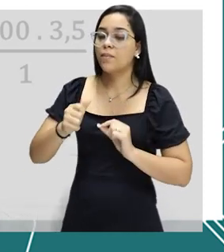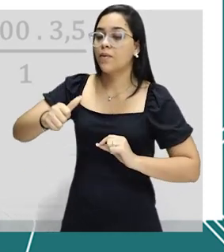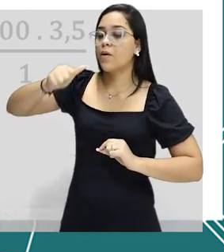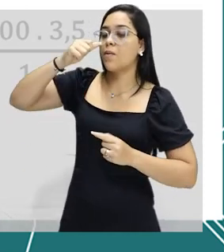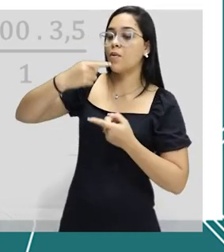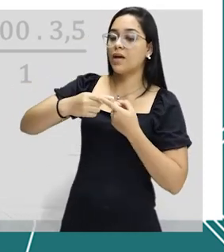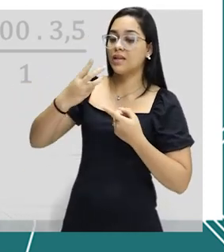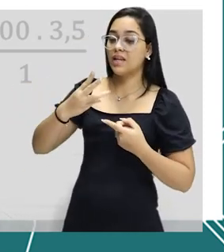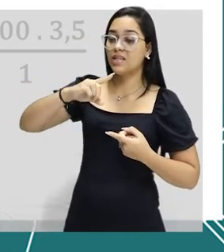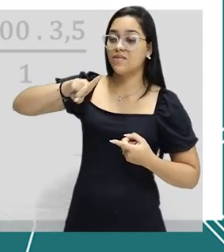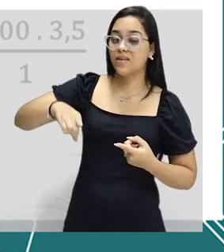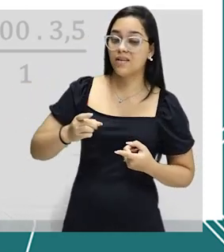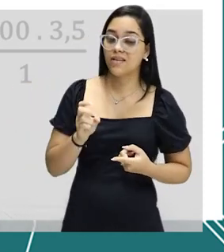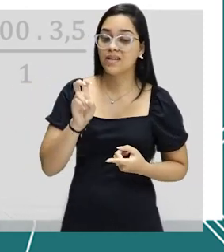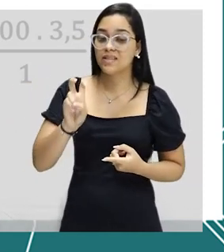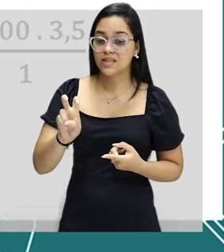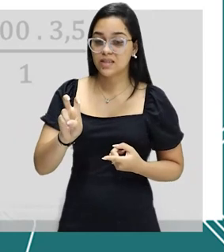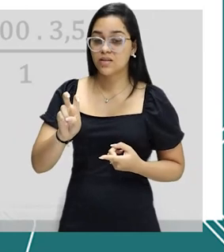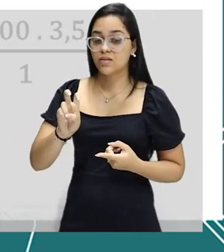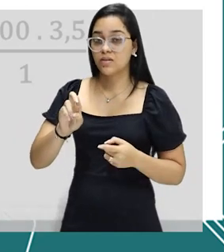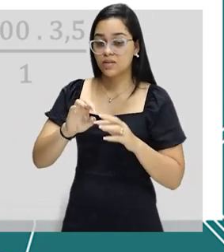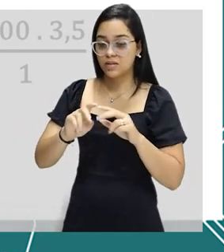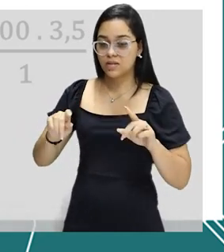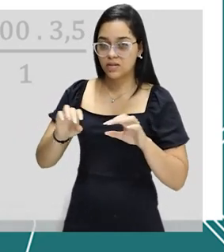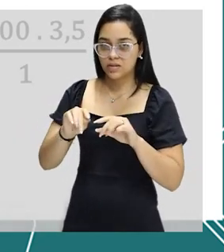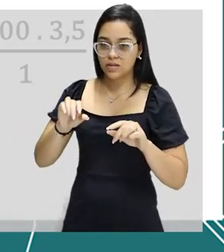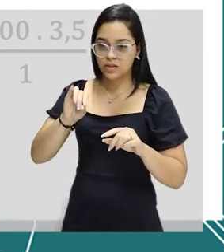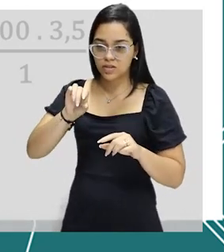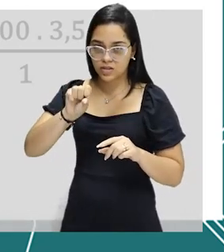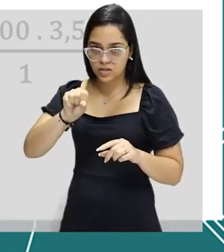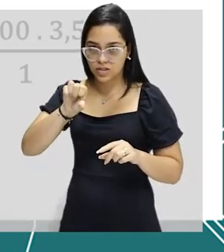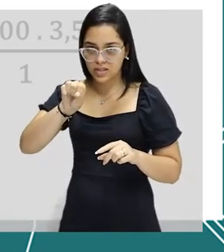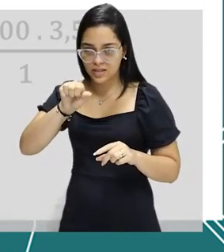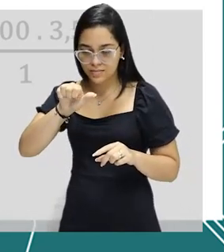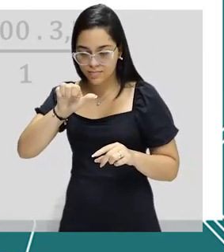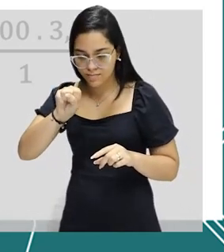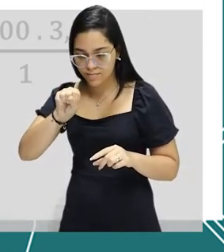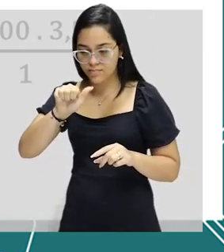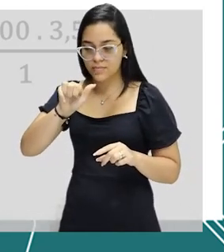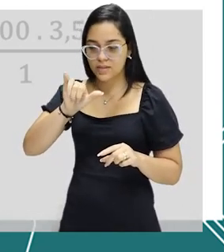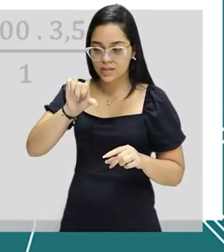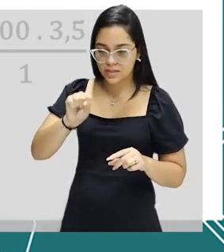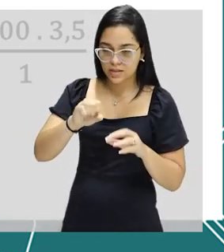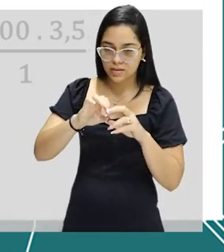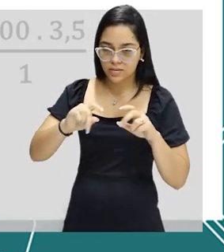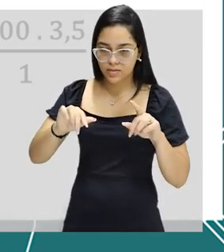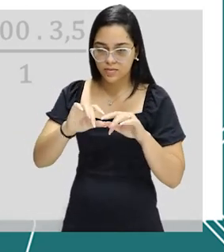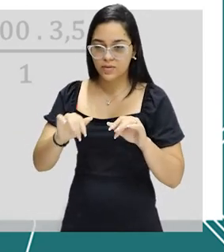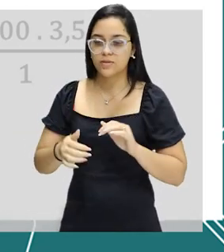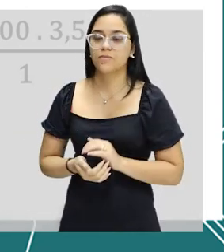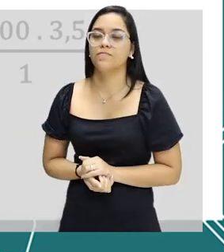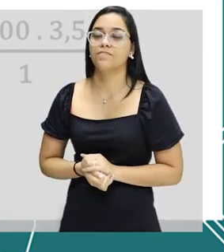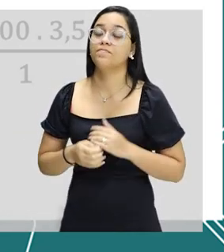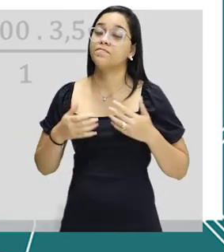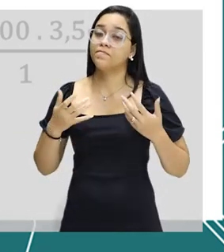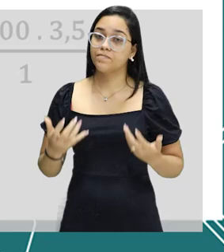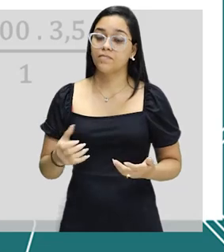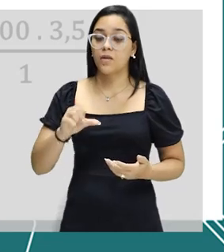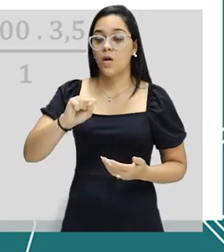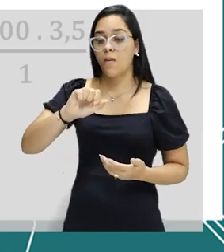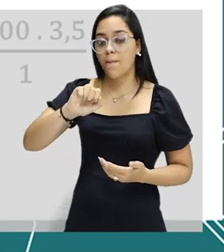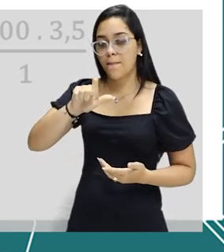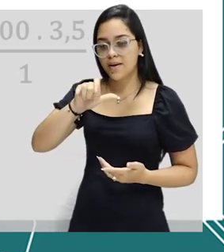porque contém 3,5% em massa de sares dissolvidos. Ok?